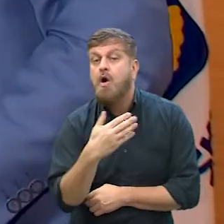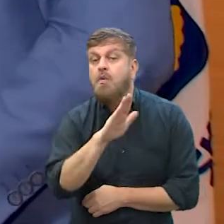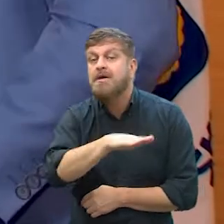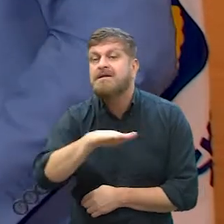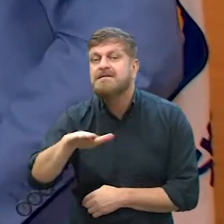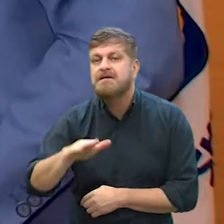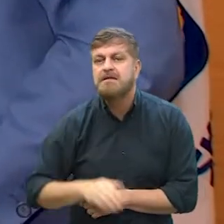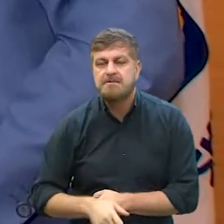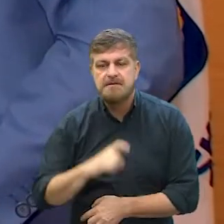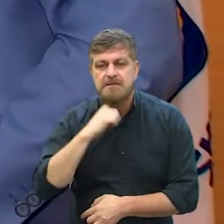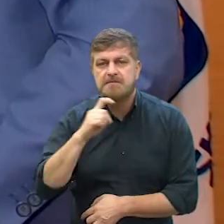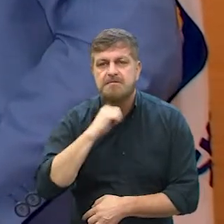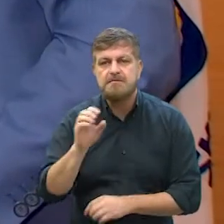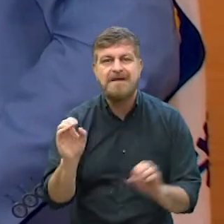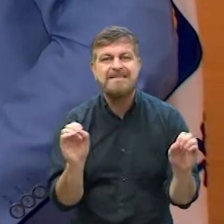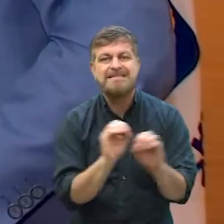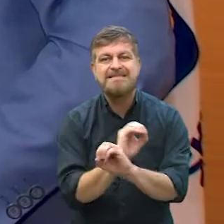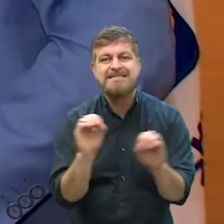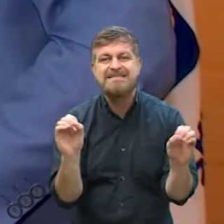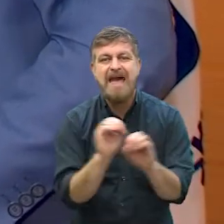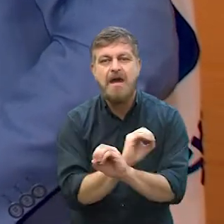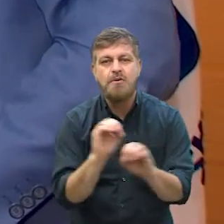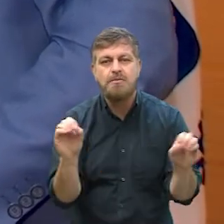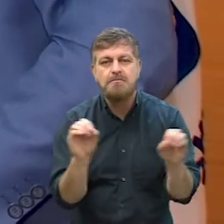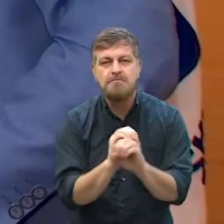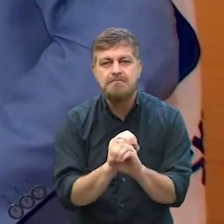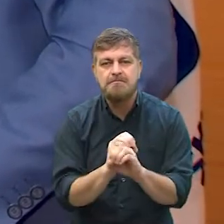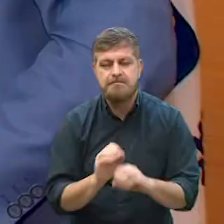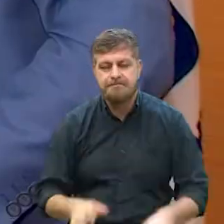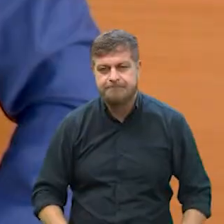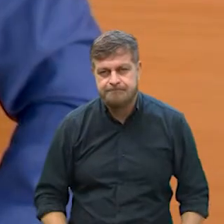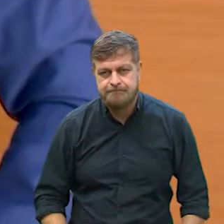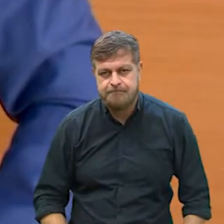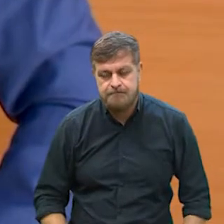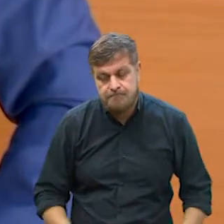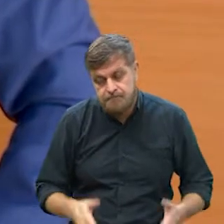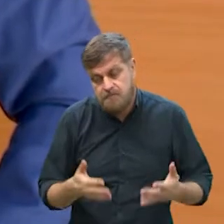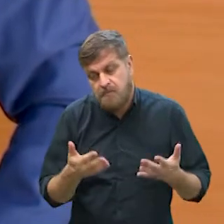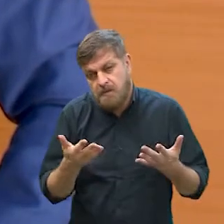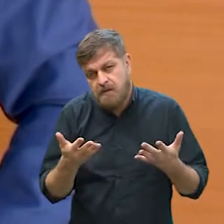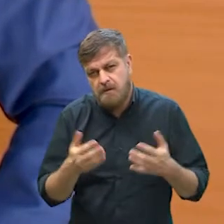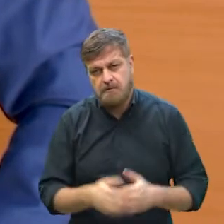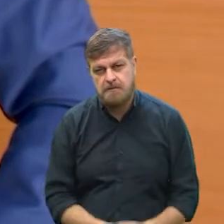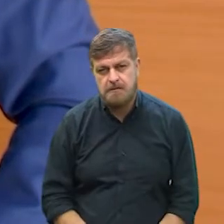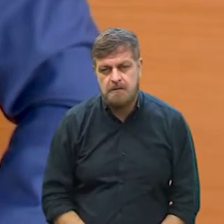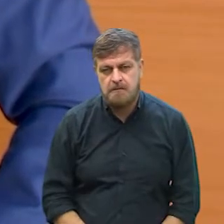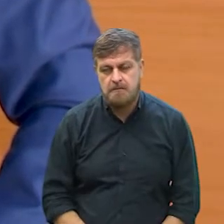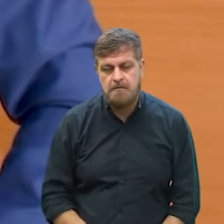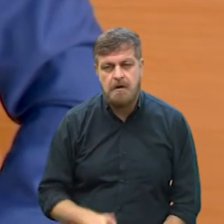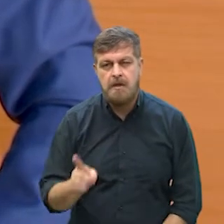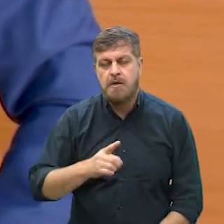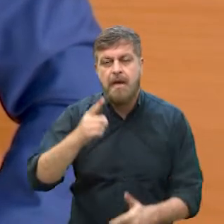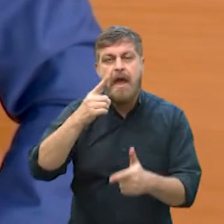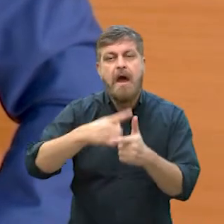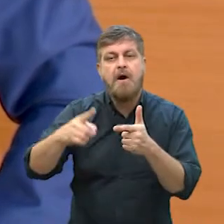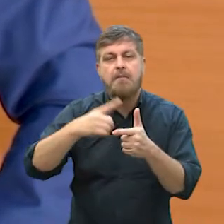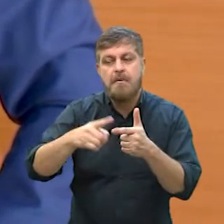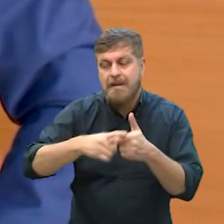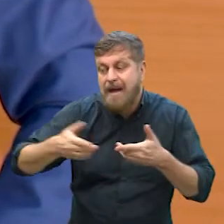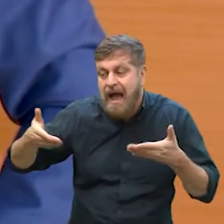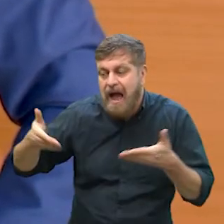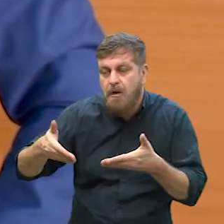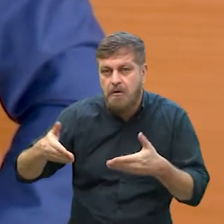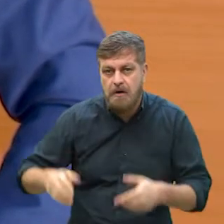sabe quantas crianças vieram para a escola? Nenhuma. Zero. Então, não é a consequência